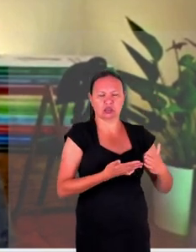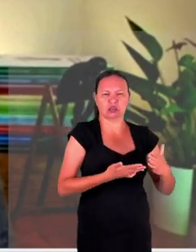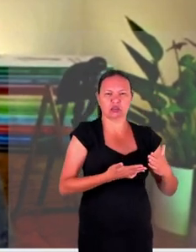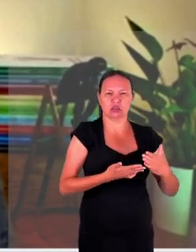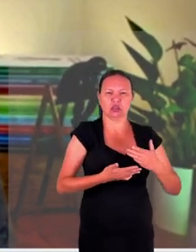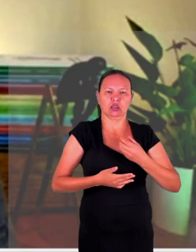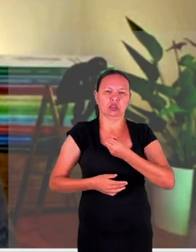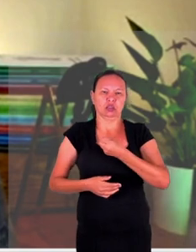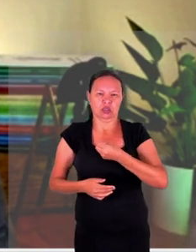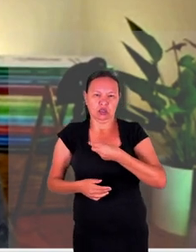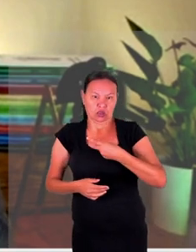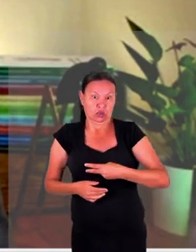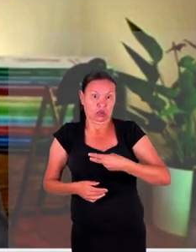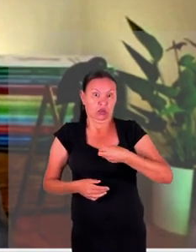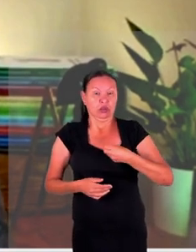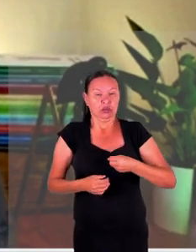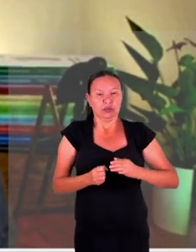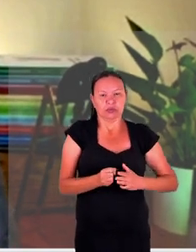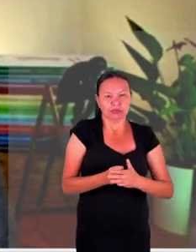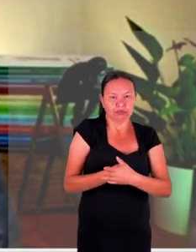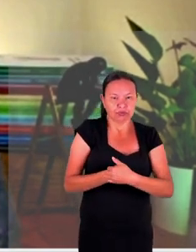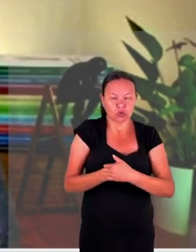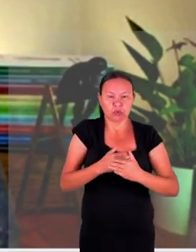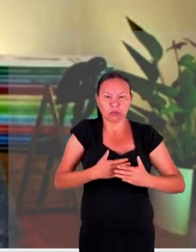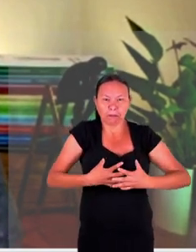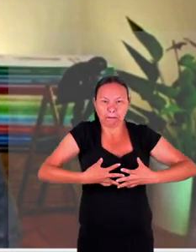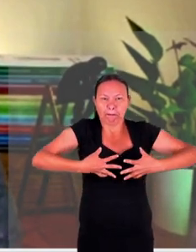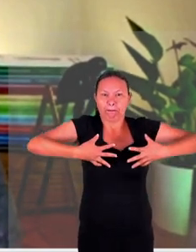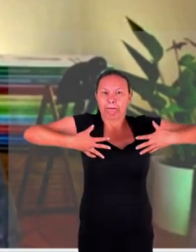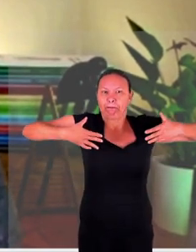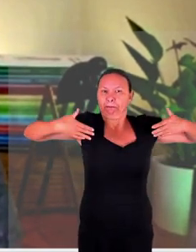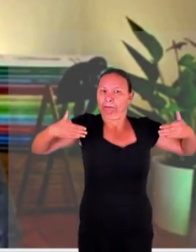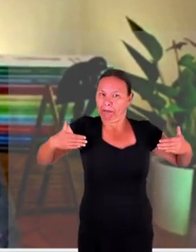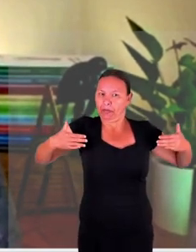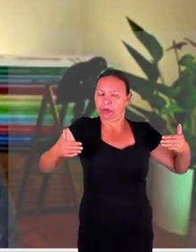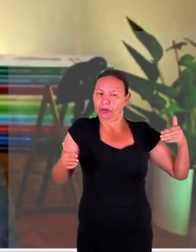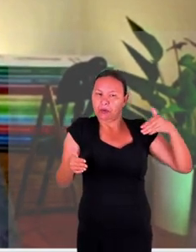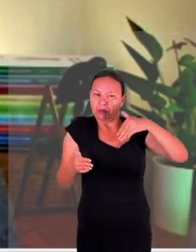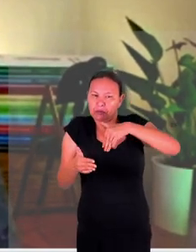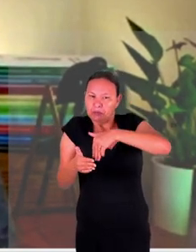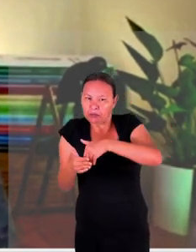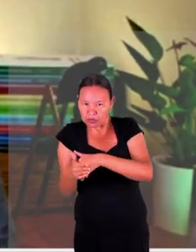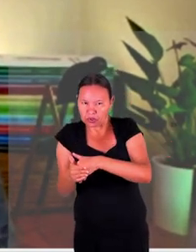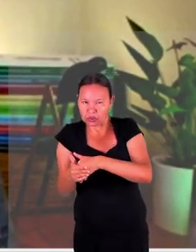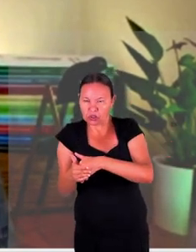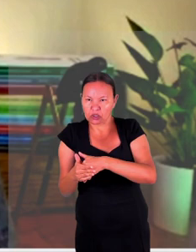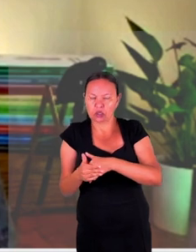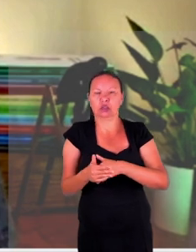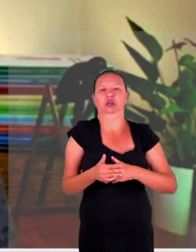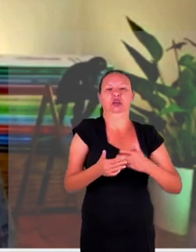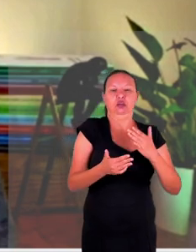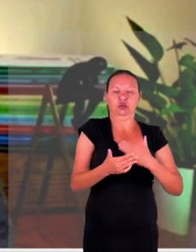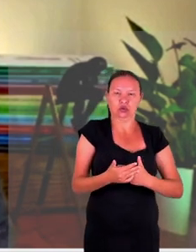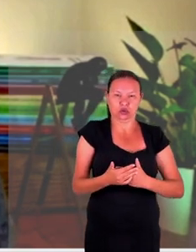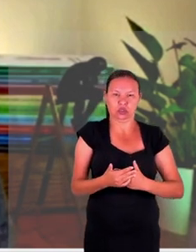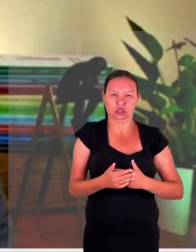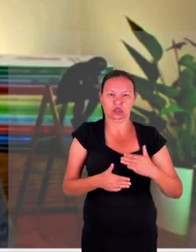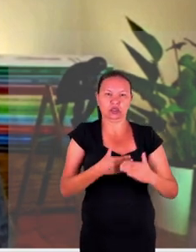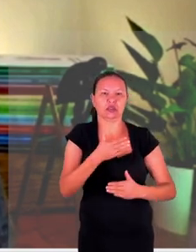século 20 essa proteção foi ampliada para também incluir obrigações dos beligerantes